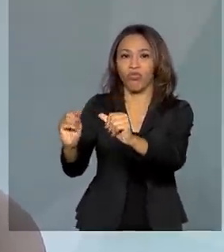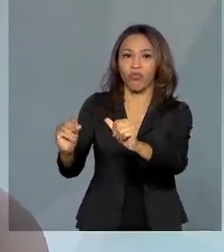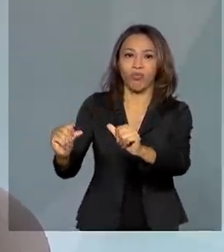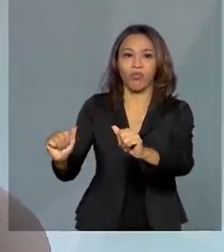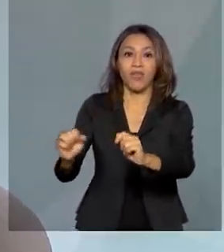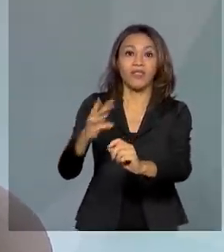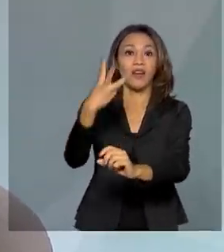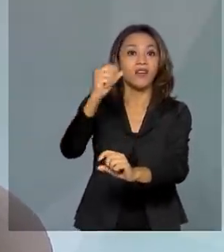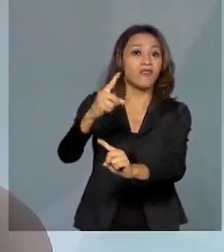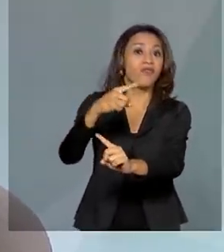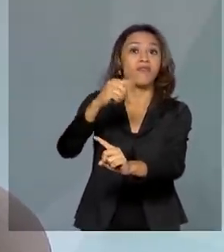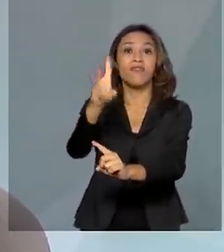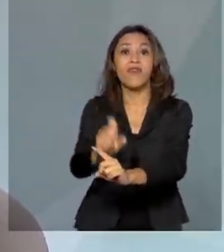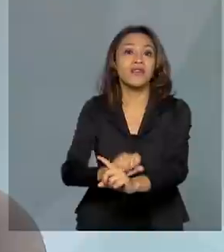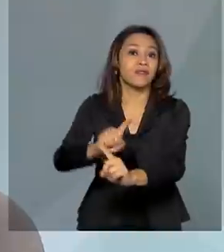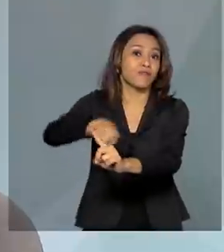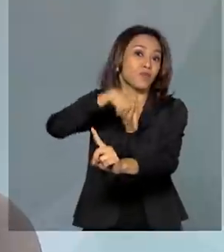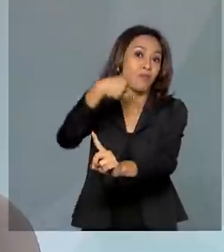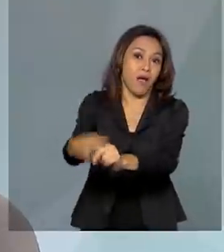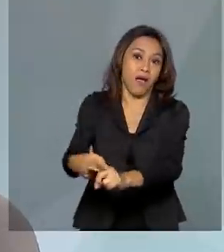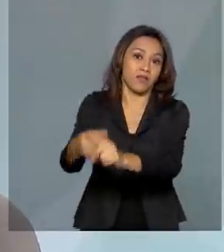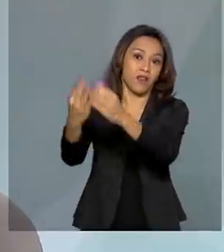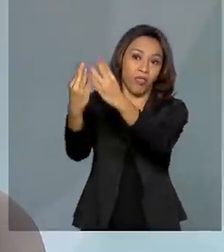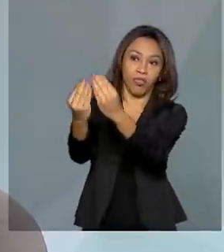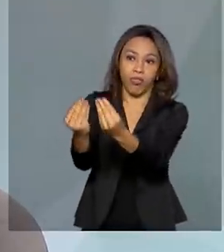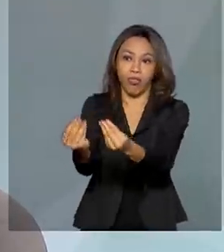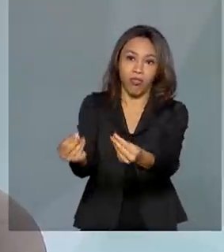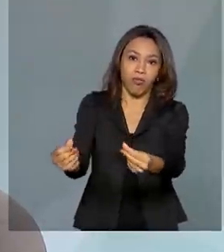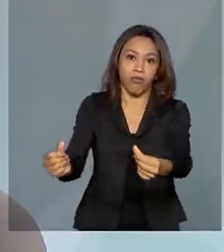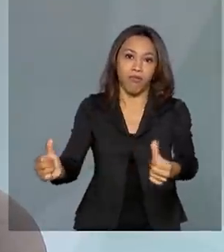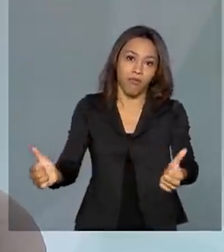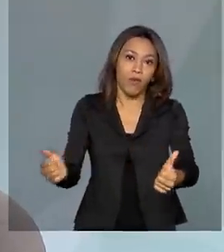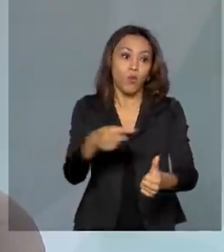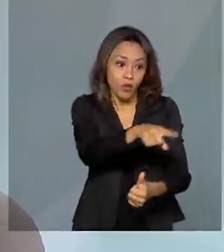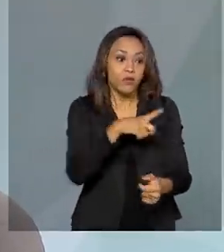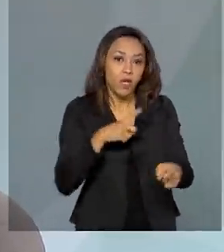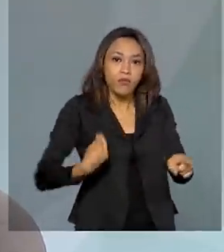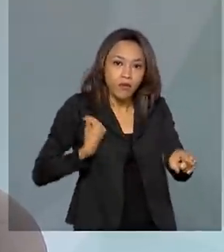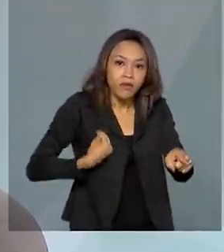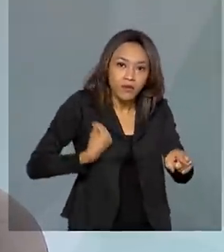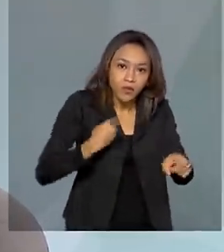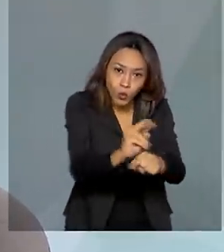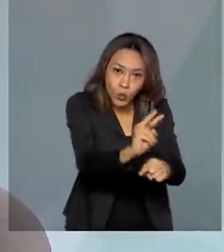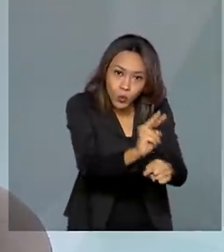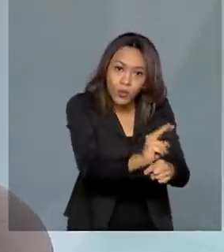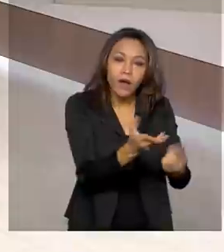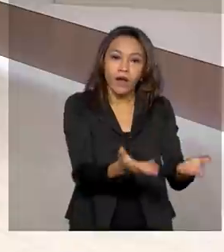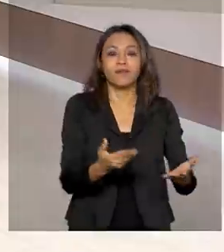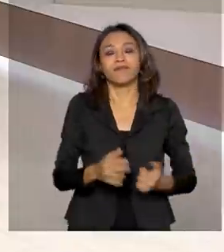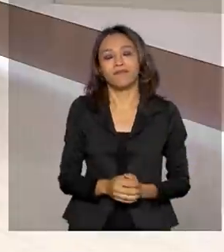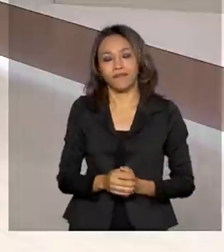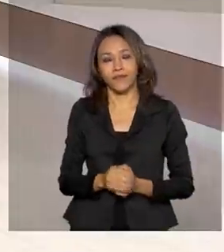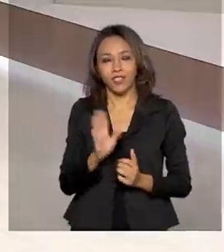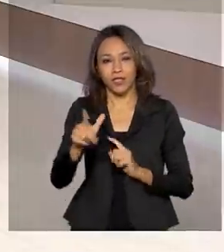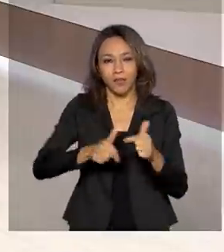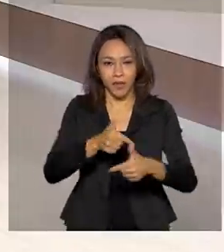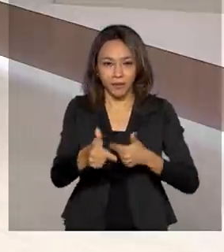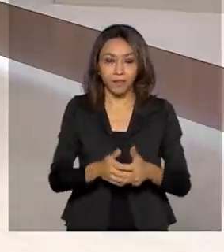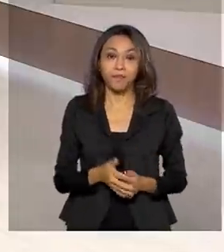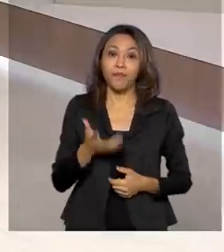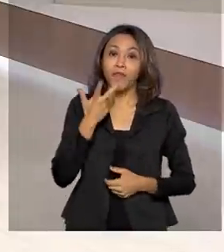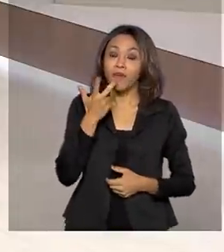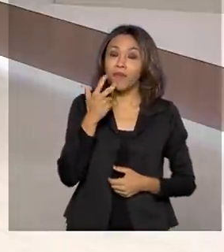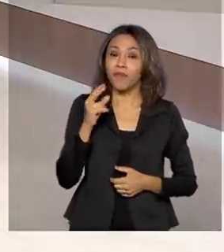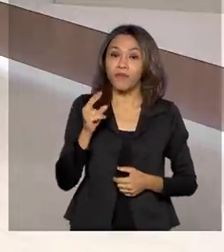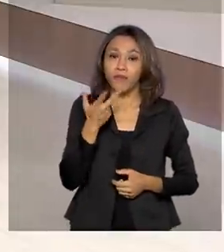mais do que um bem bem ocupado. Então a gente está trabalhando um pouco mais na parte da gestão desses bens já reconhecidos. A gente vai falar um